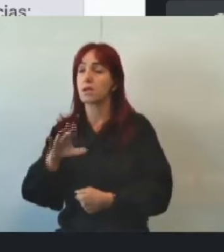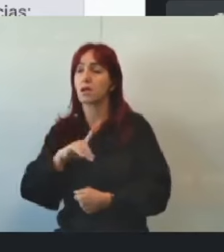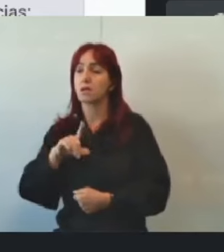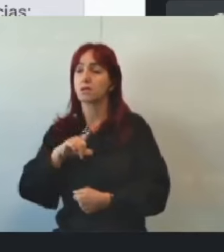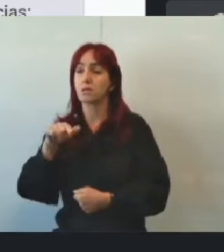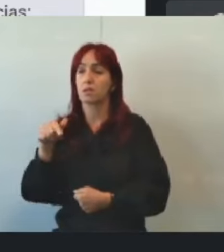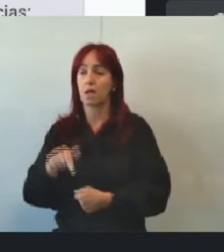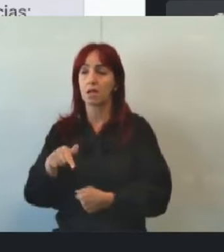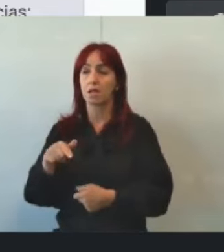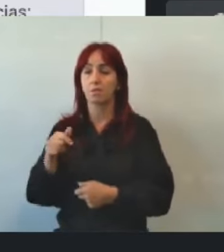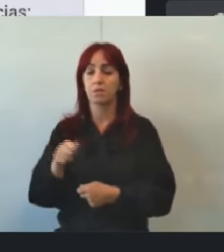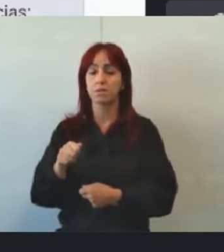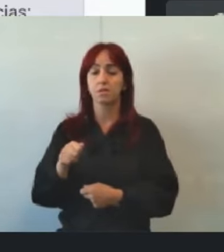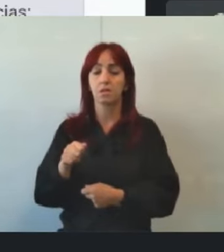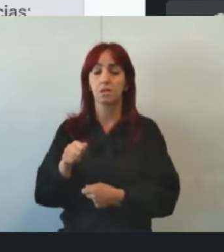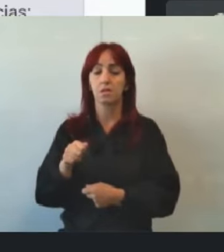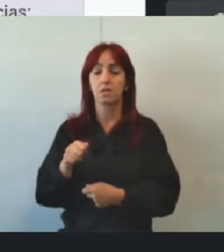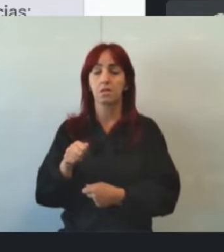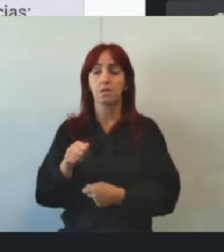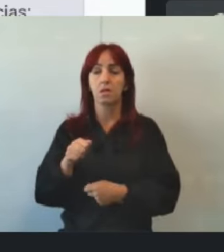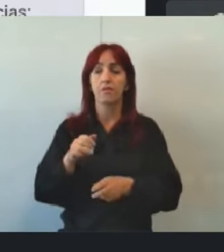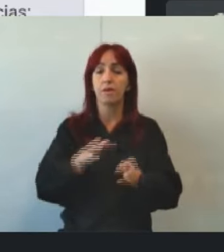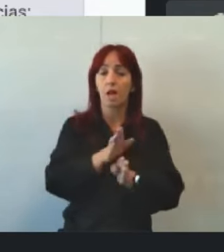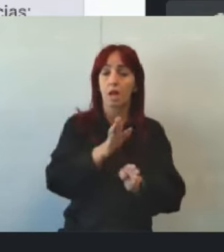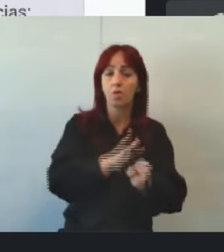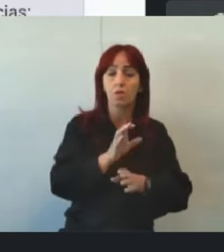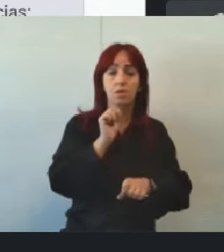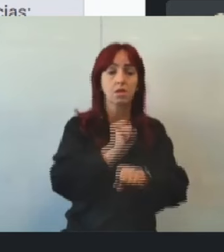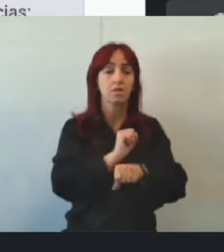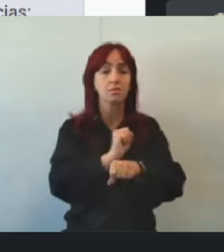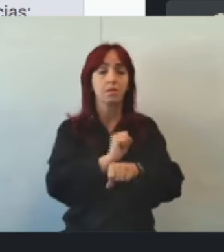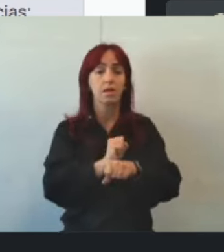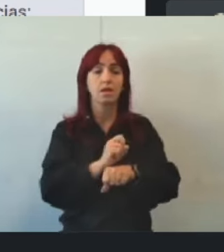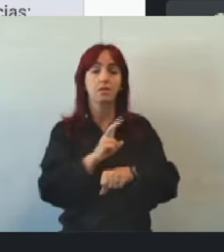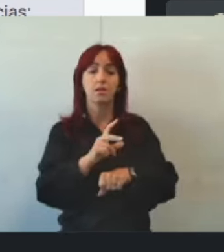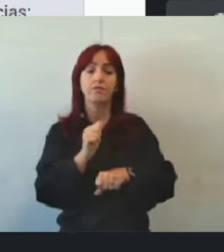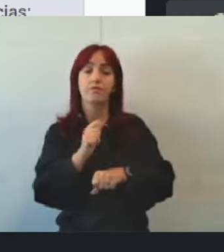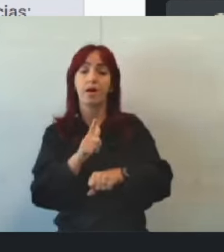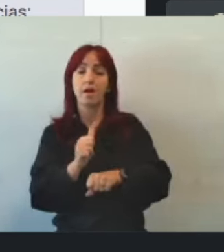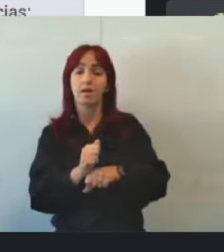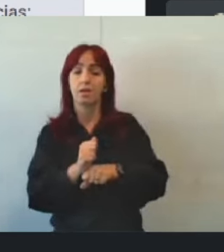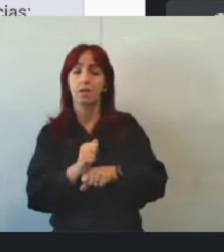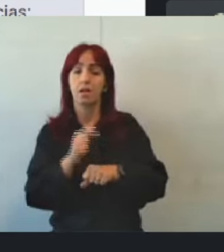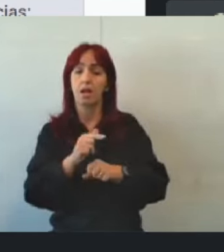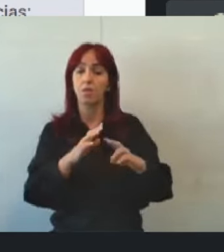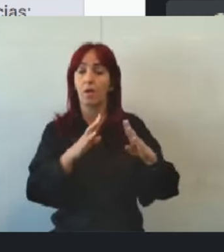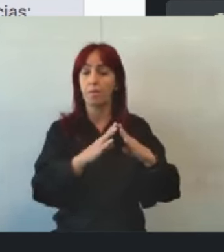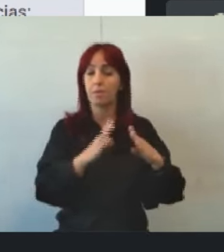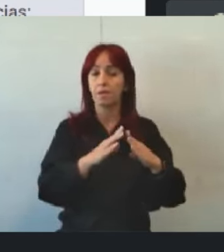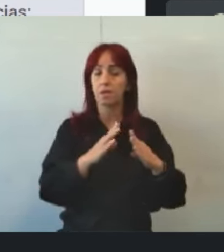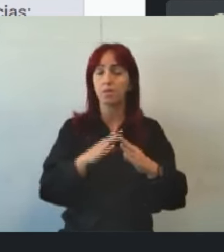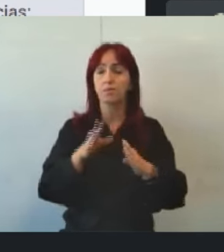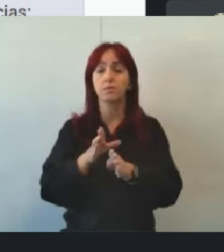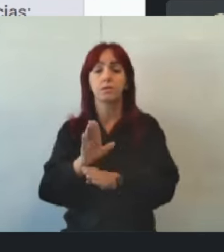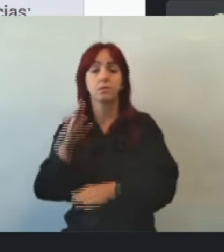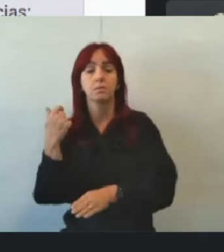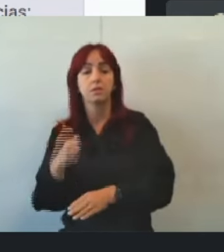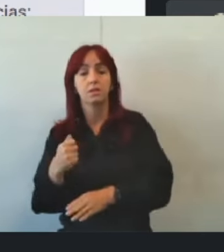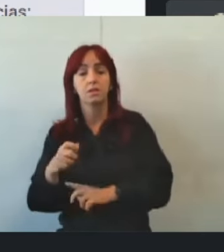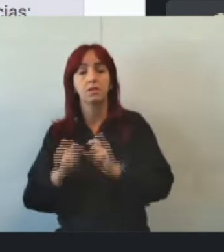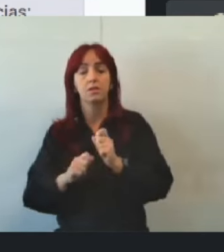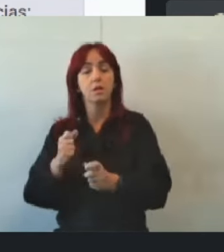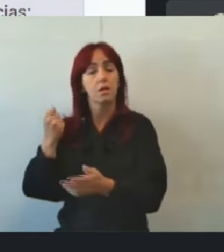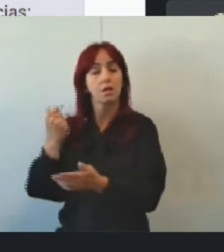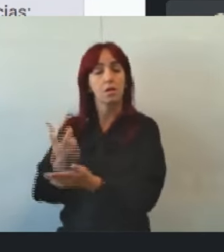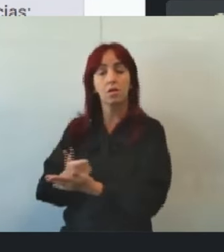recolhidos. E eles ficam no conselho esperando, às vezes, uma vaga no abrigo. E os conselheiros têm que tirar dinheiro do próprio bolso para poder comprar um